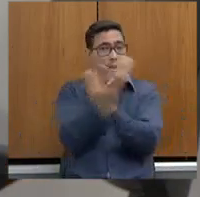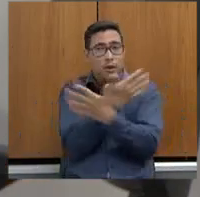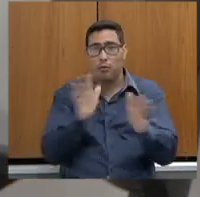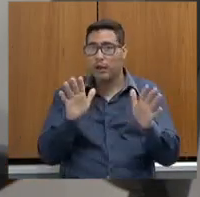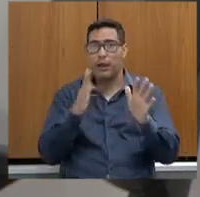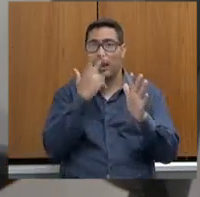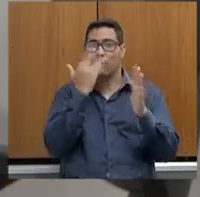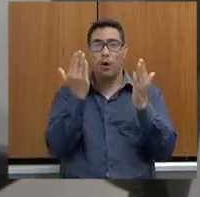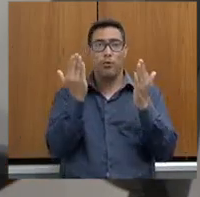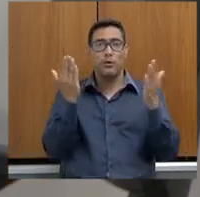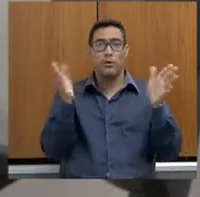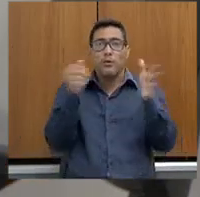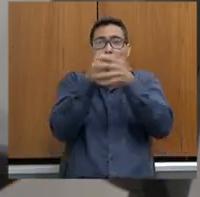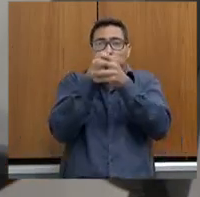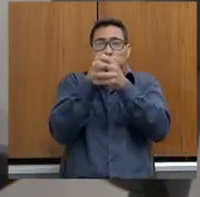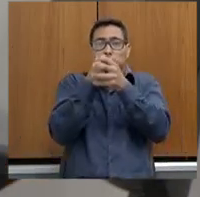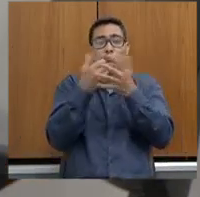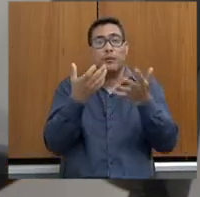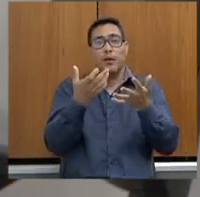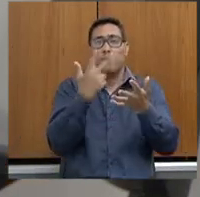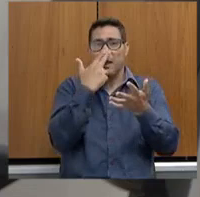está com picuinha. Não é.